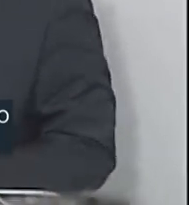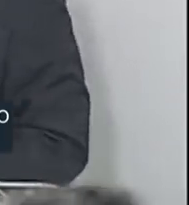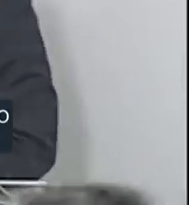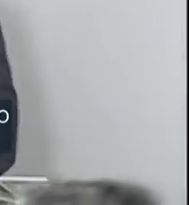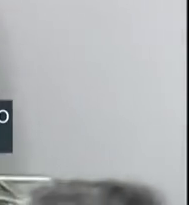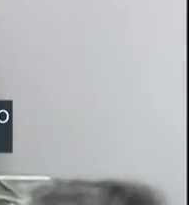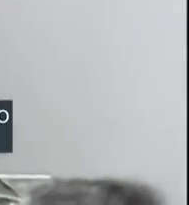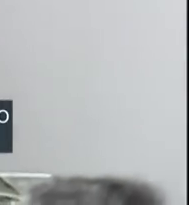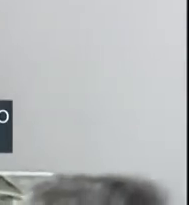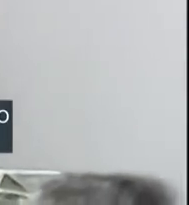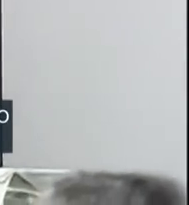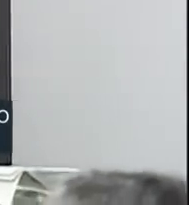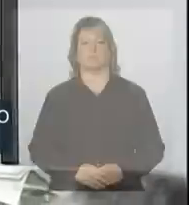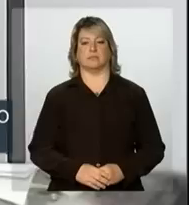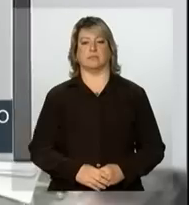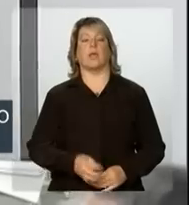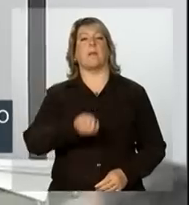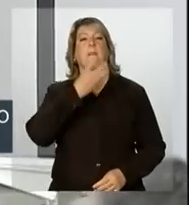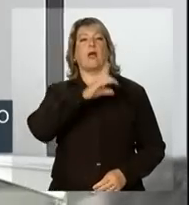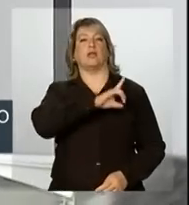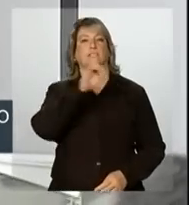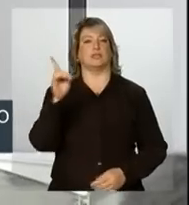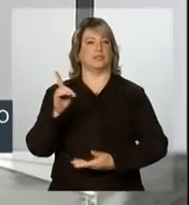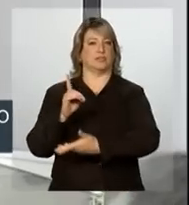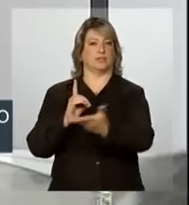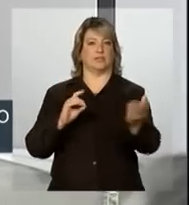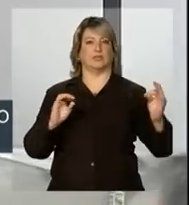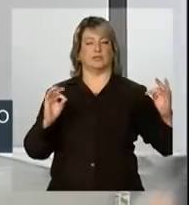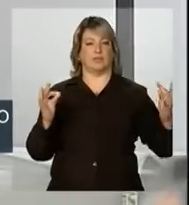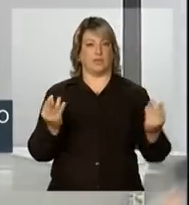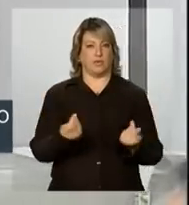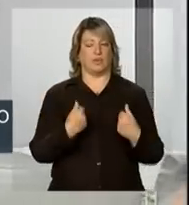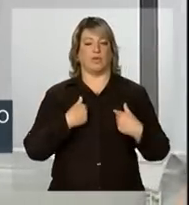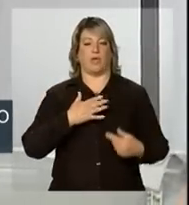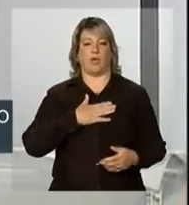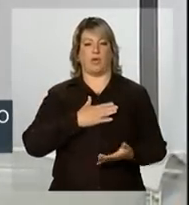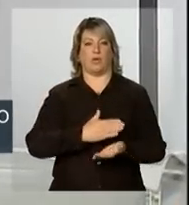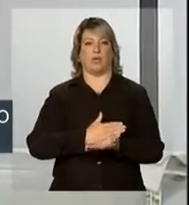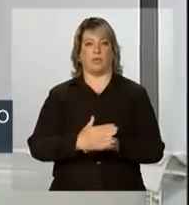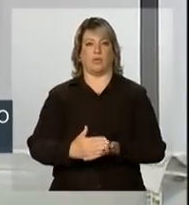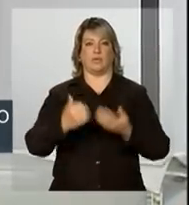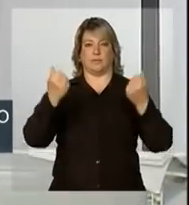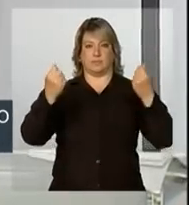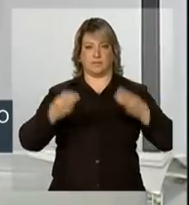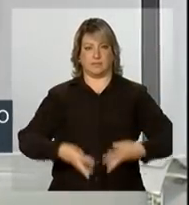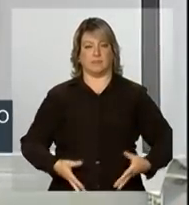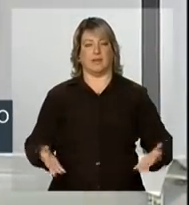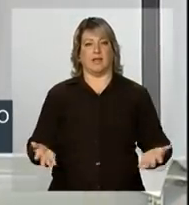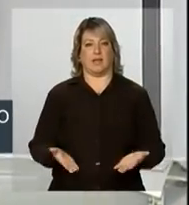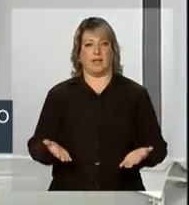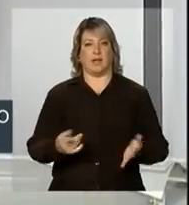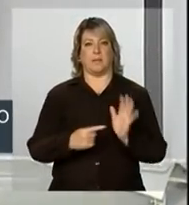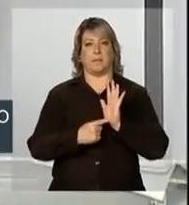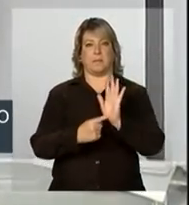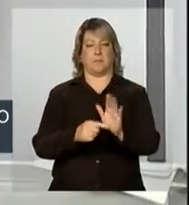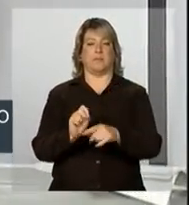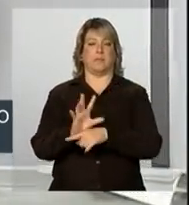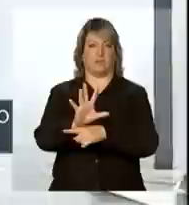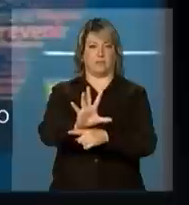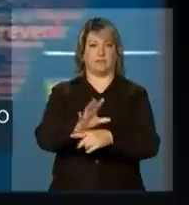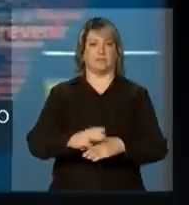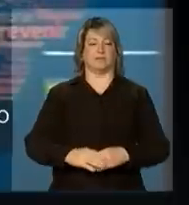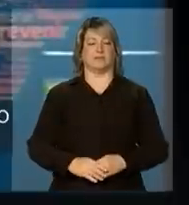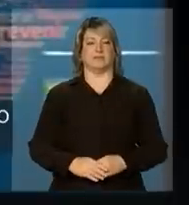Bom dia a todos. Eu gostaria de dar início, então, a essa apresentação. Próximo slide, por favor.